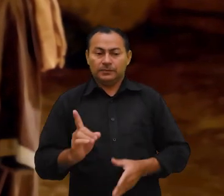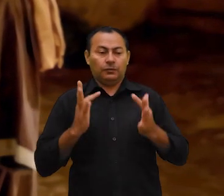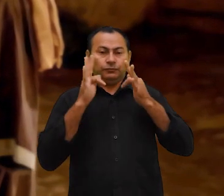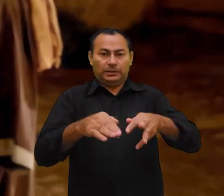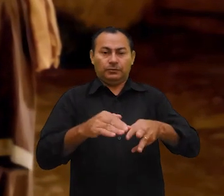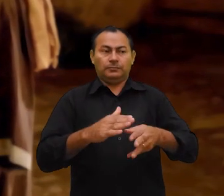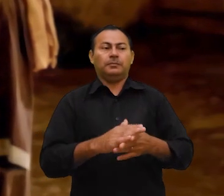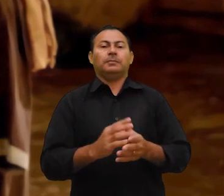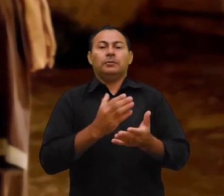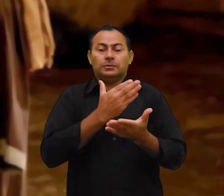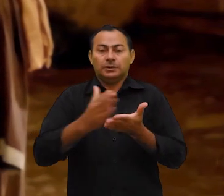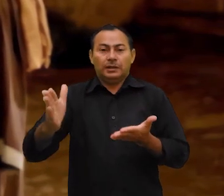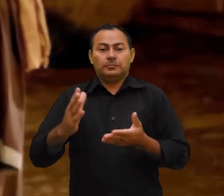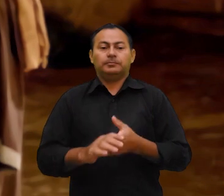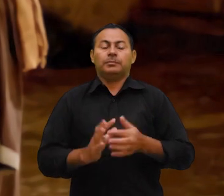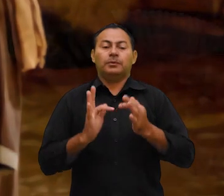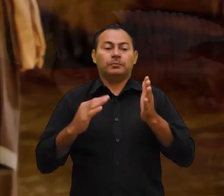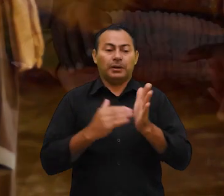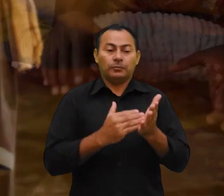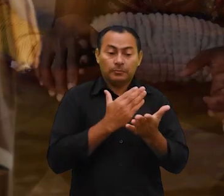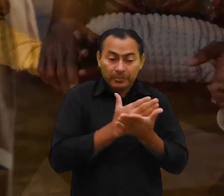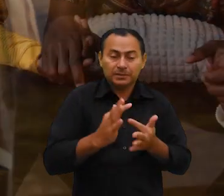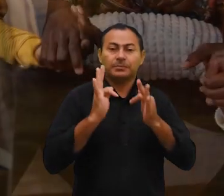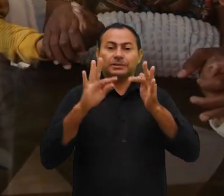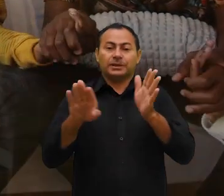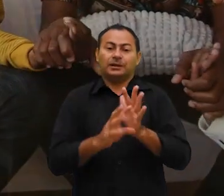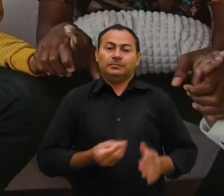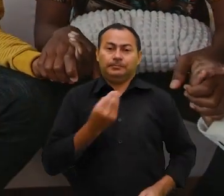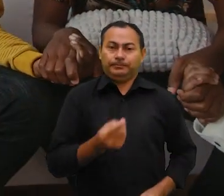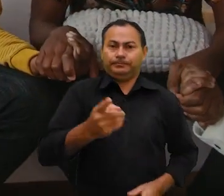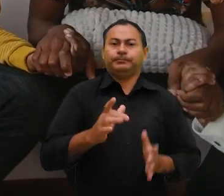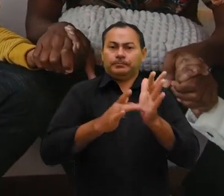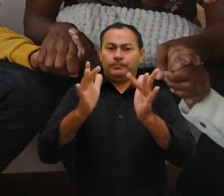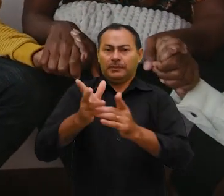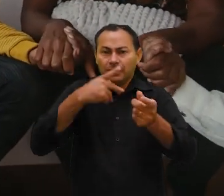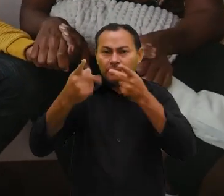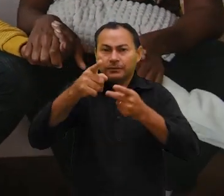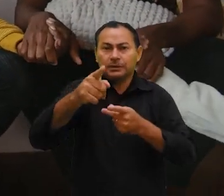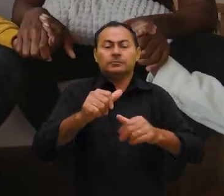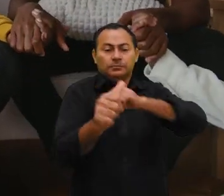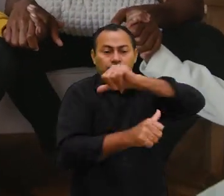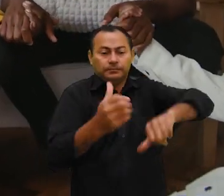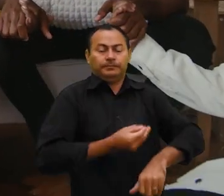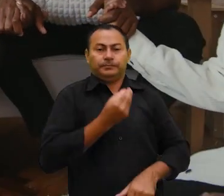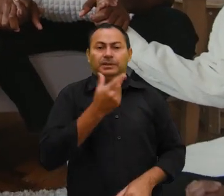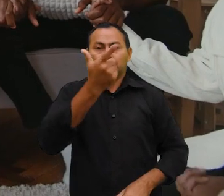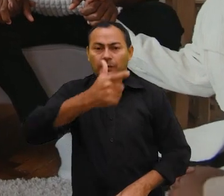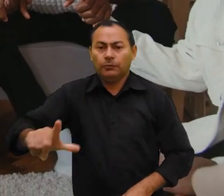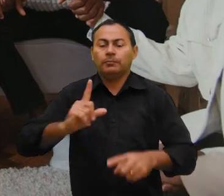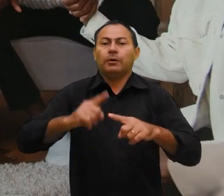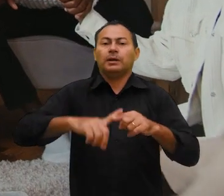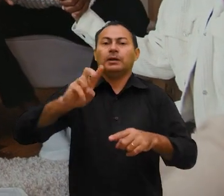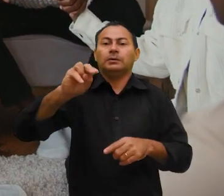fim em si, mas o meio para um fim. Jesus afirmou que você tem que nascer de novo,